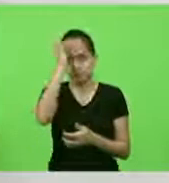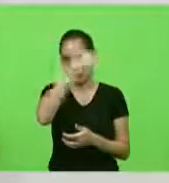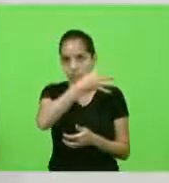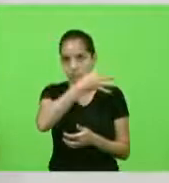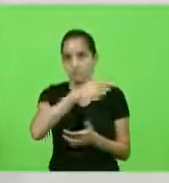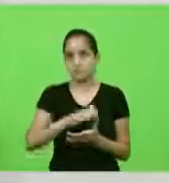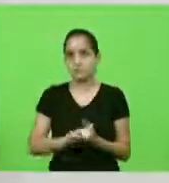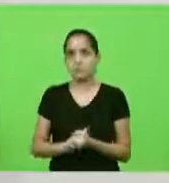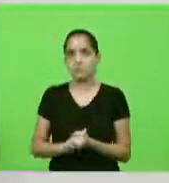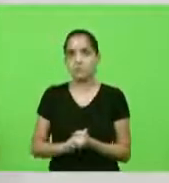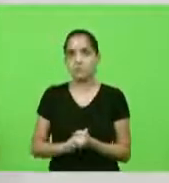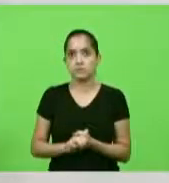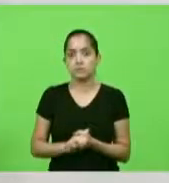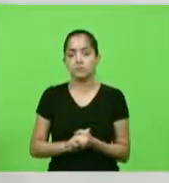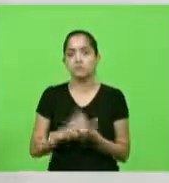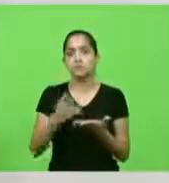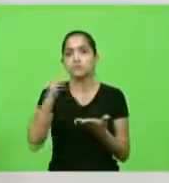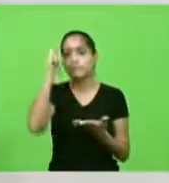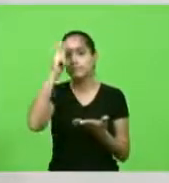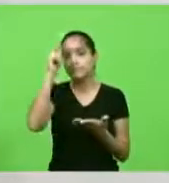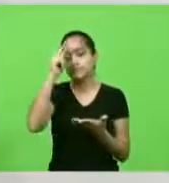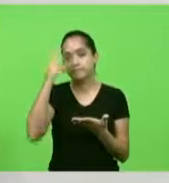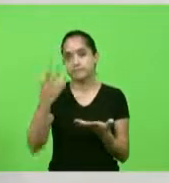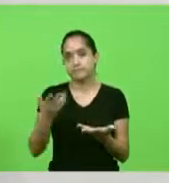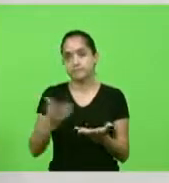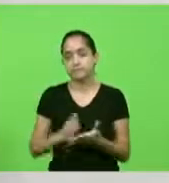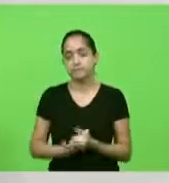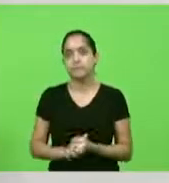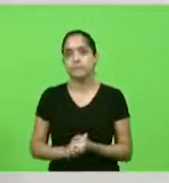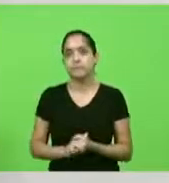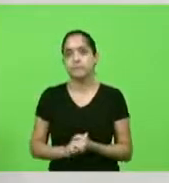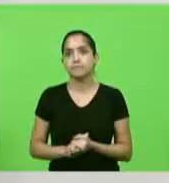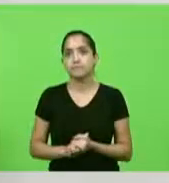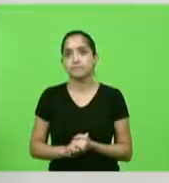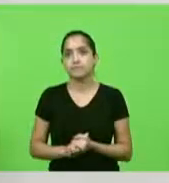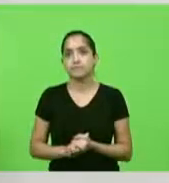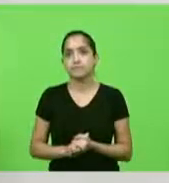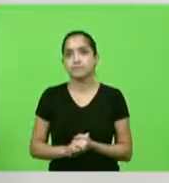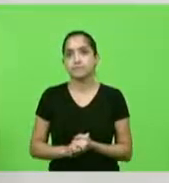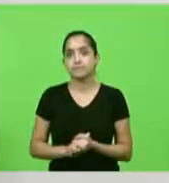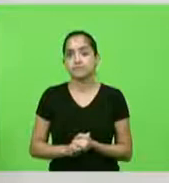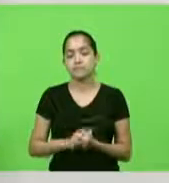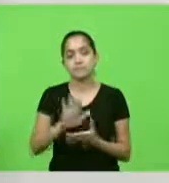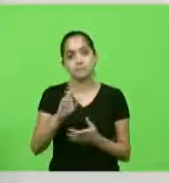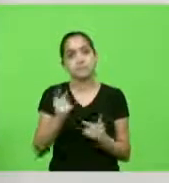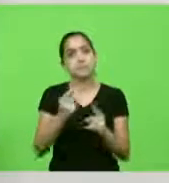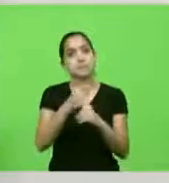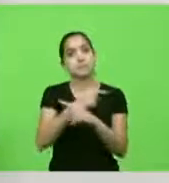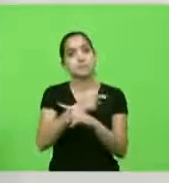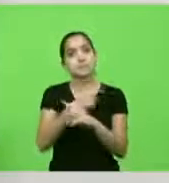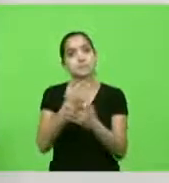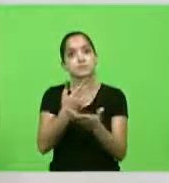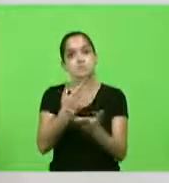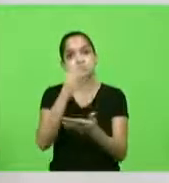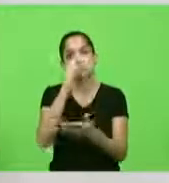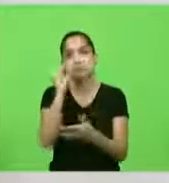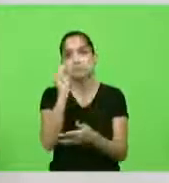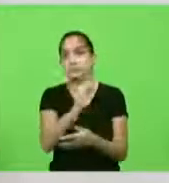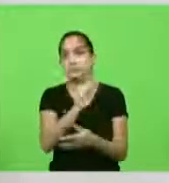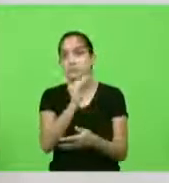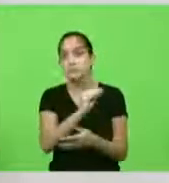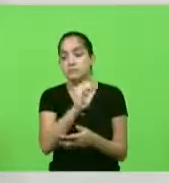foram lembrados foram ao contrário ignorados